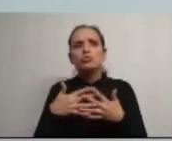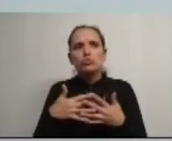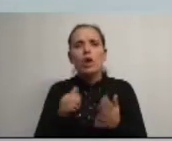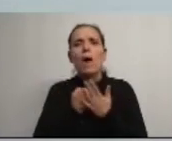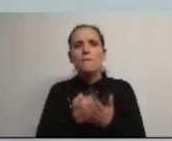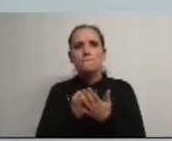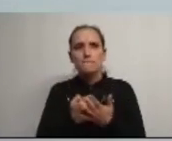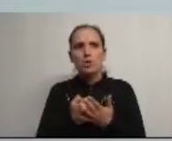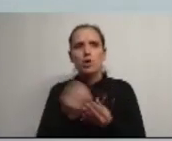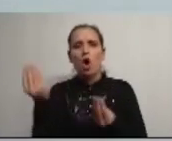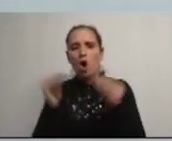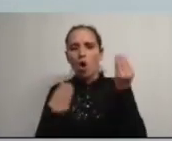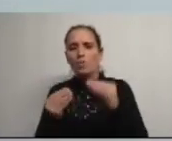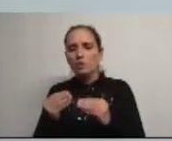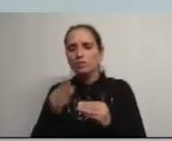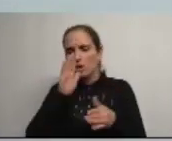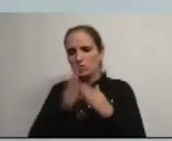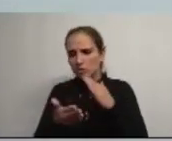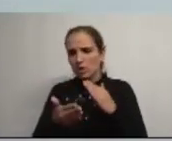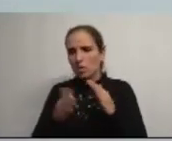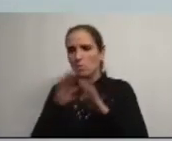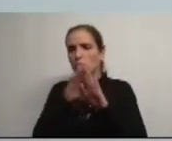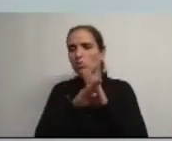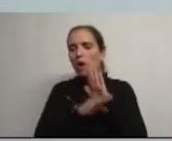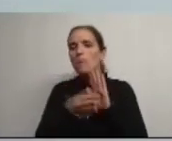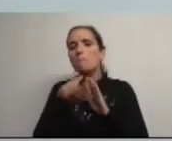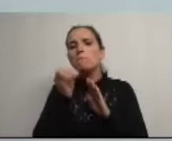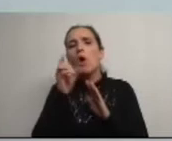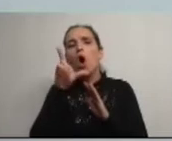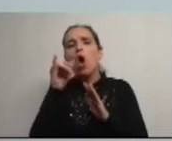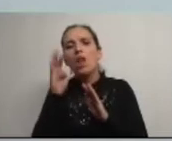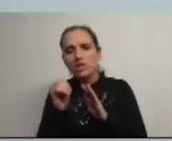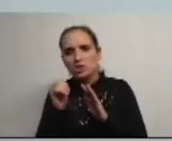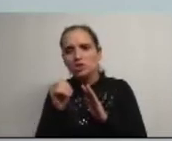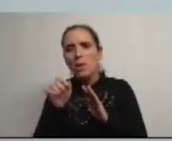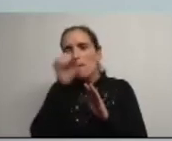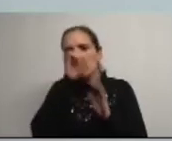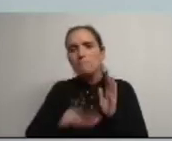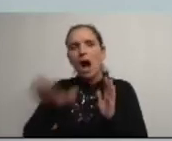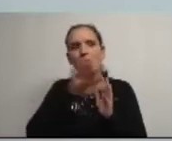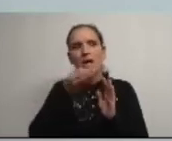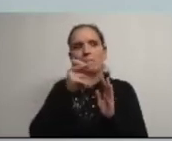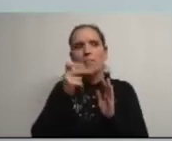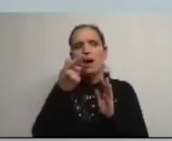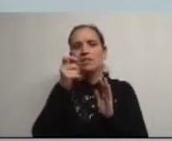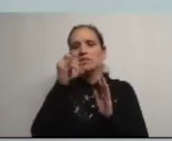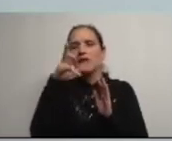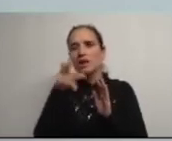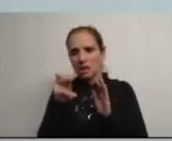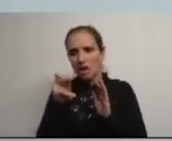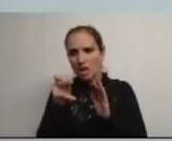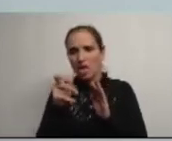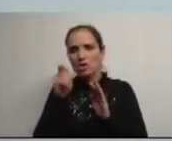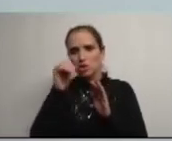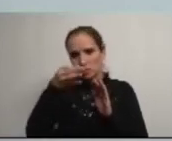de apoio nas obras a decorrer no âmbito do programa polis no parque da pateira em Espinhal como é do conhecimento